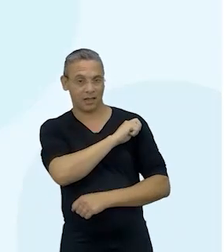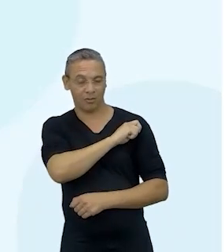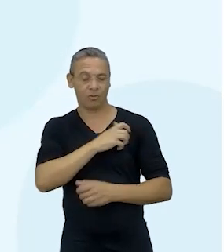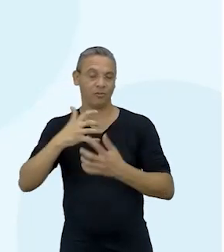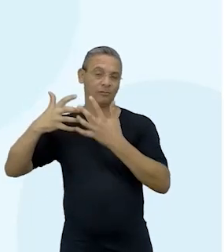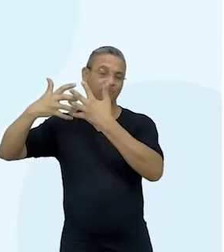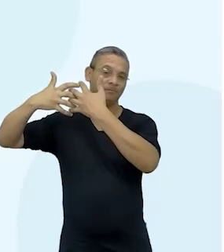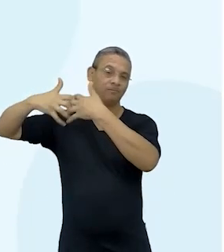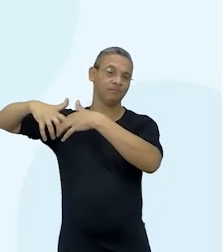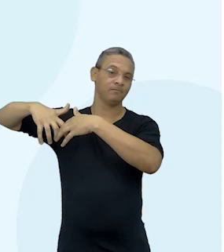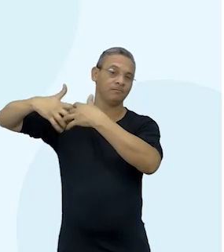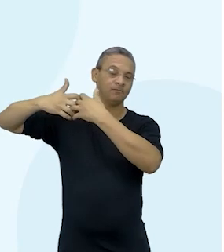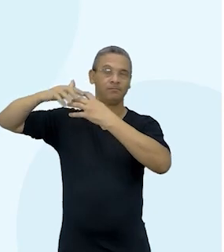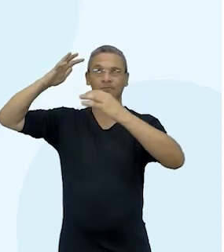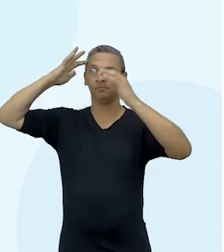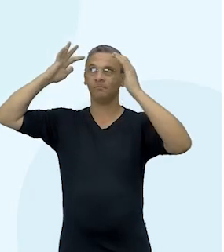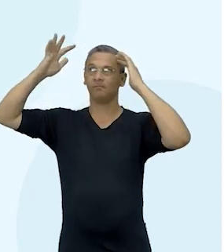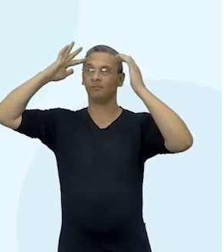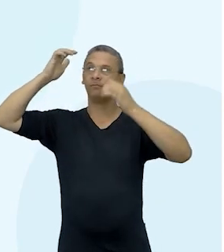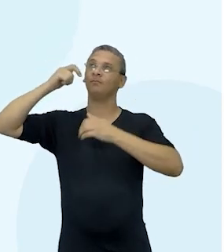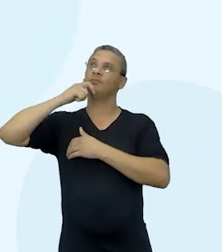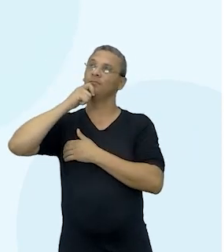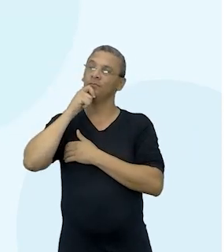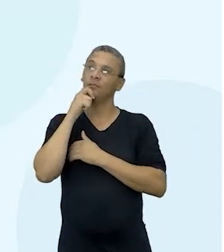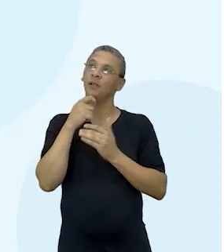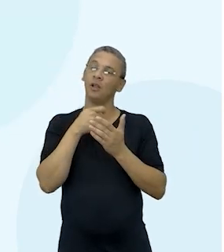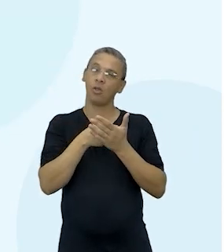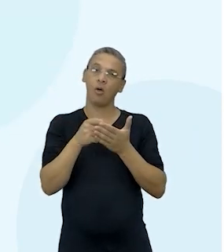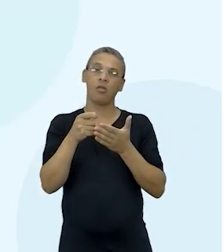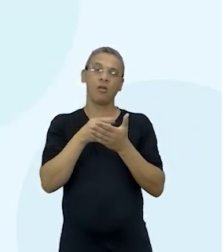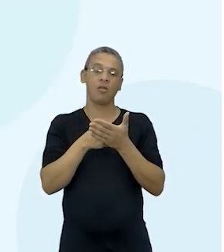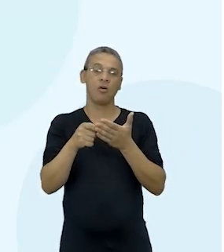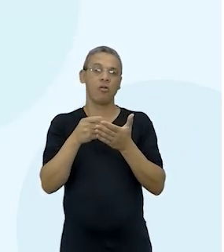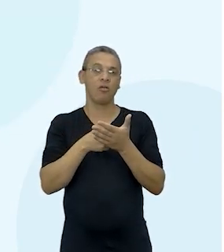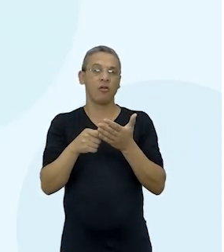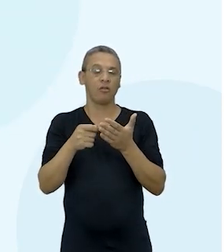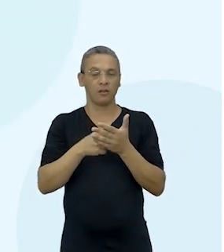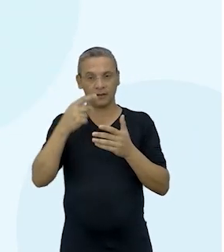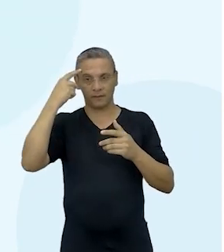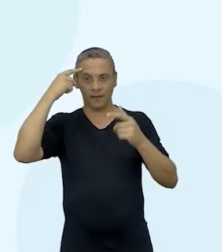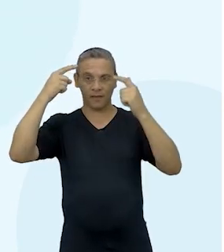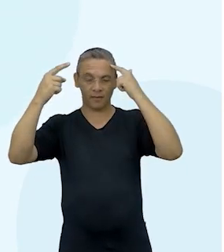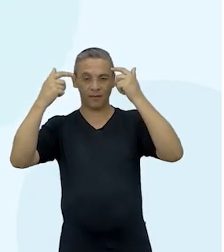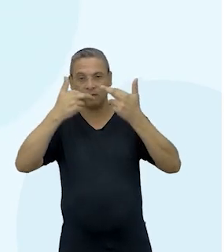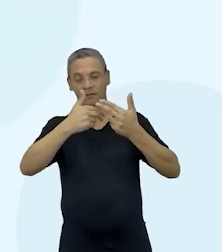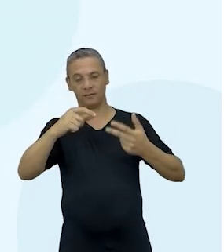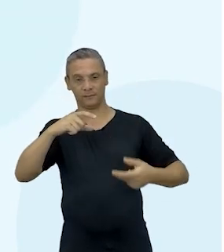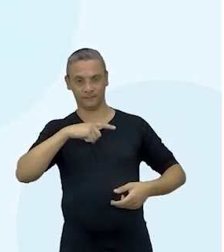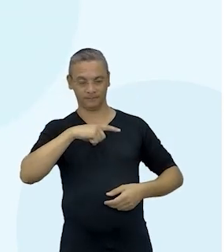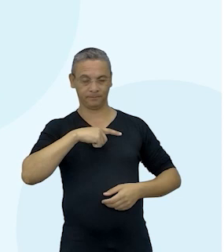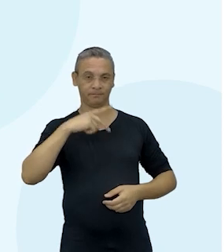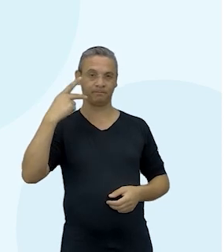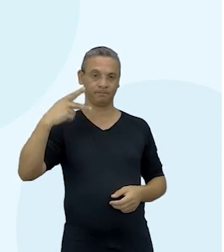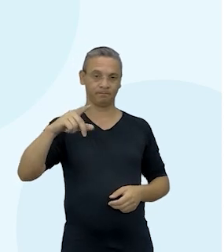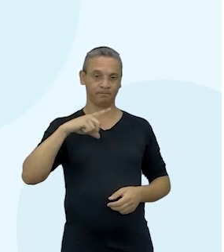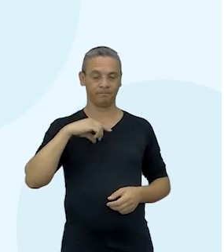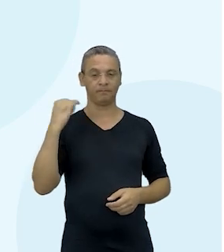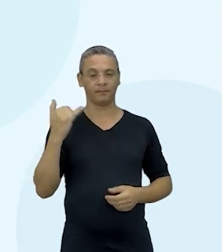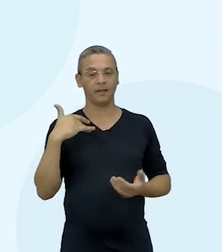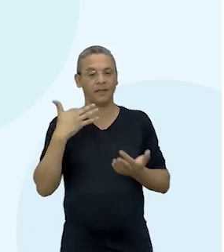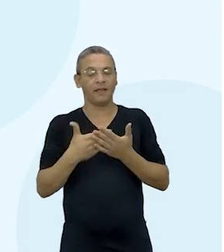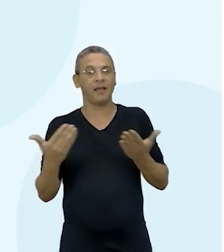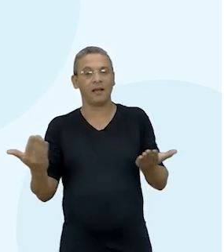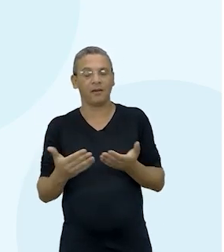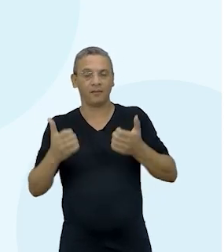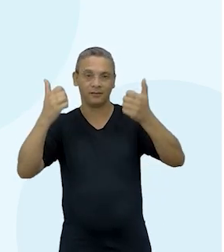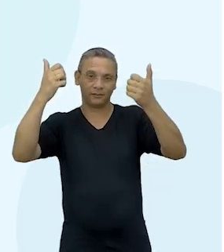reflexão sobre o assunto e não se esqueça de anotar no seu diário de bordo suas impressões e as definições que foram concebidas até aqui sobre